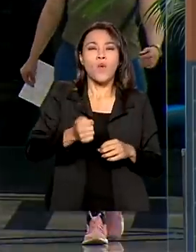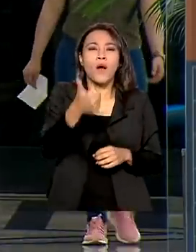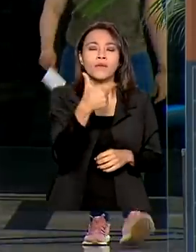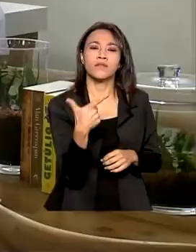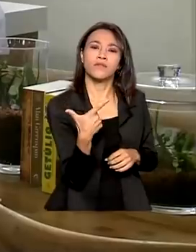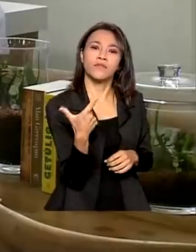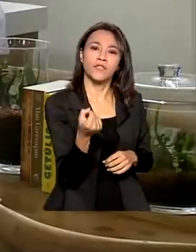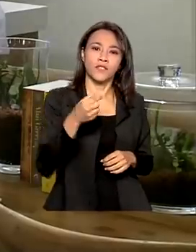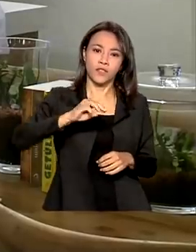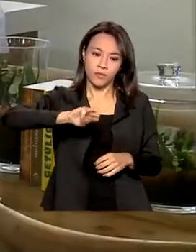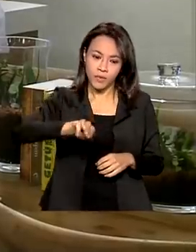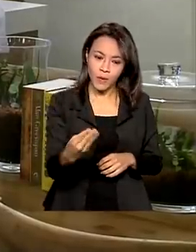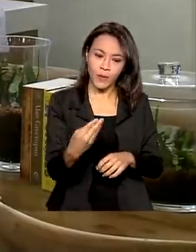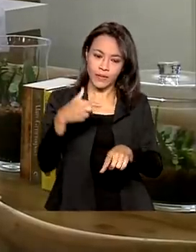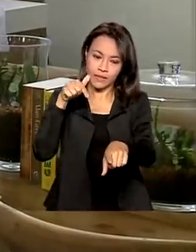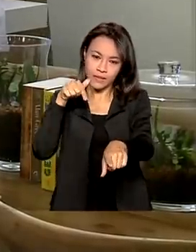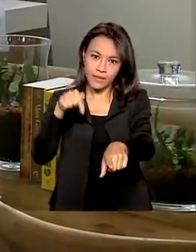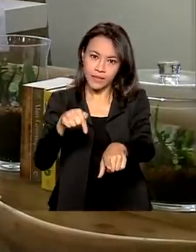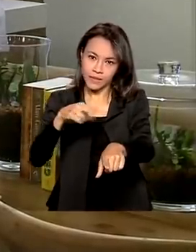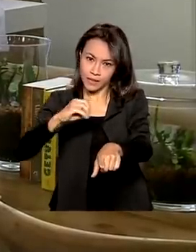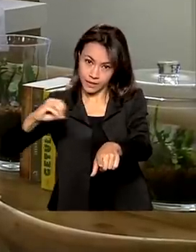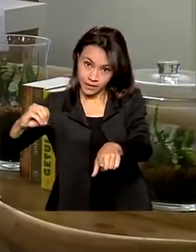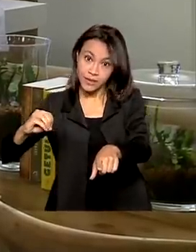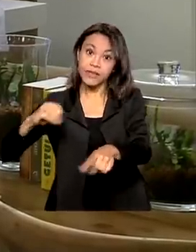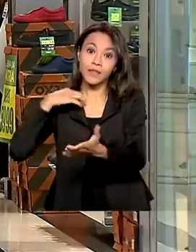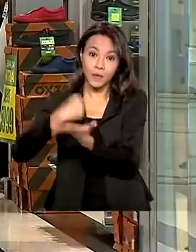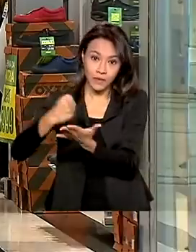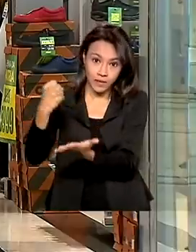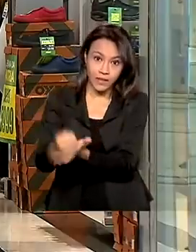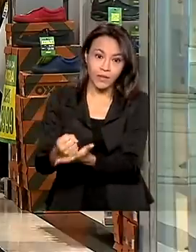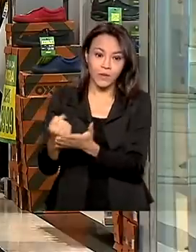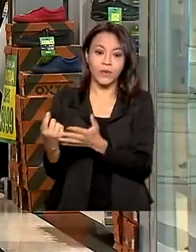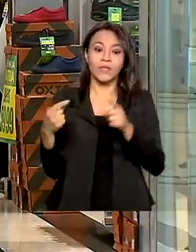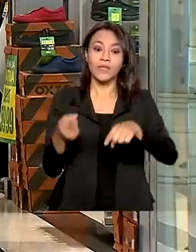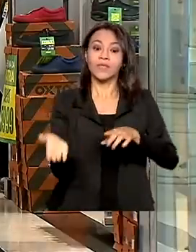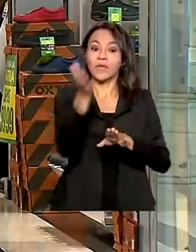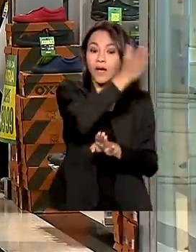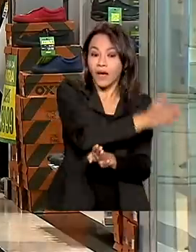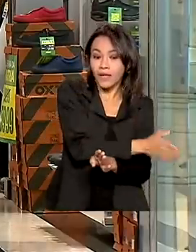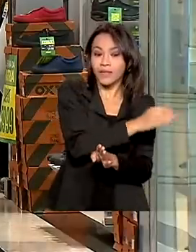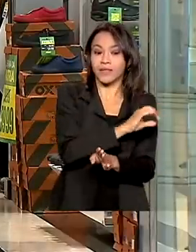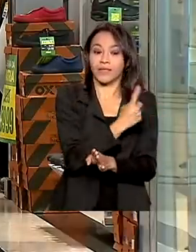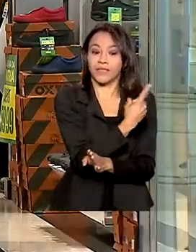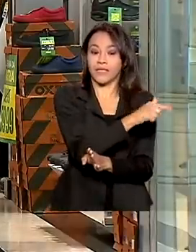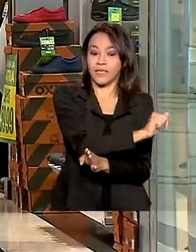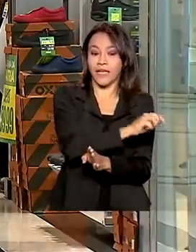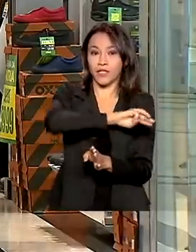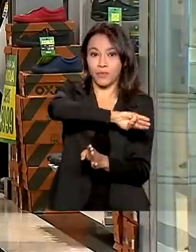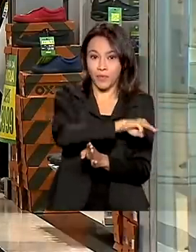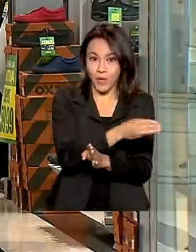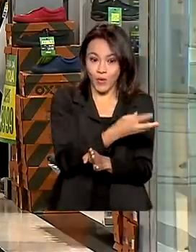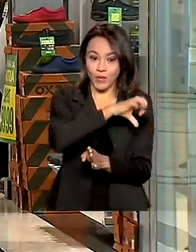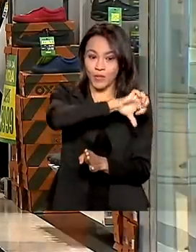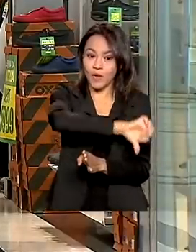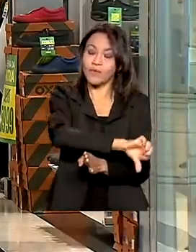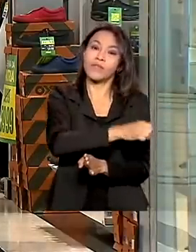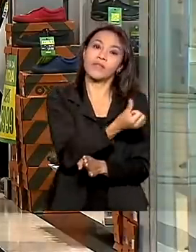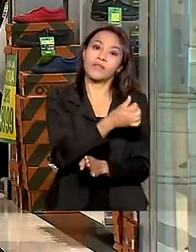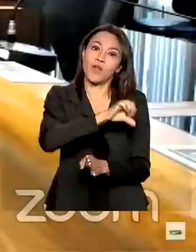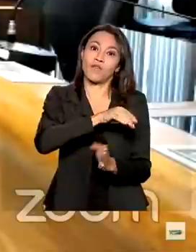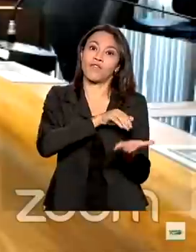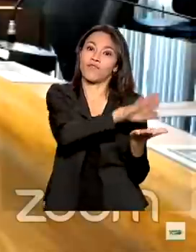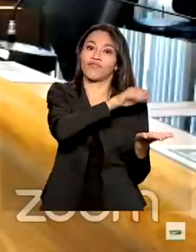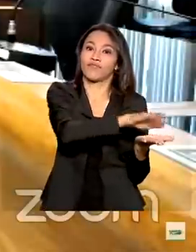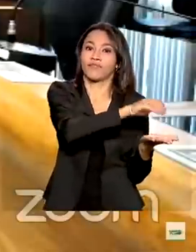milhões e 700 mil contratações contra 17 milhões e 900 mil desligamentos.